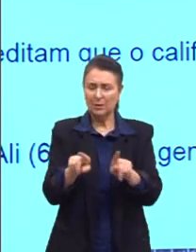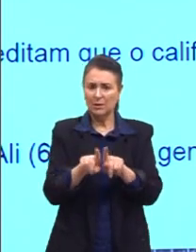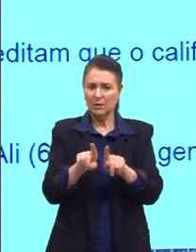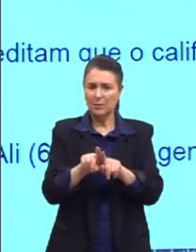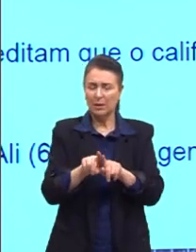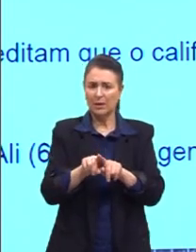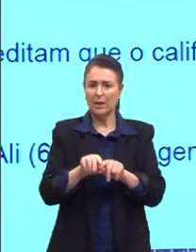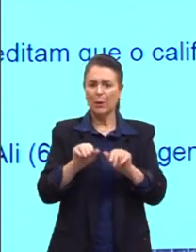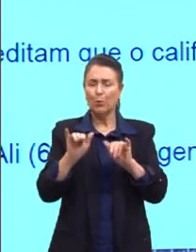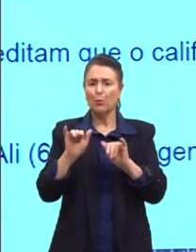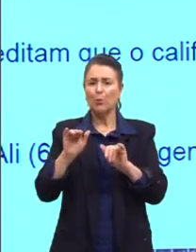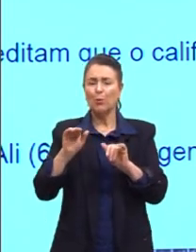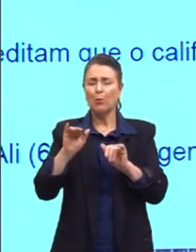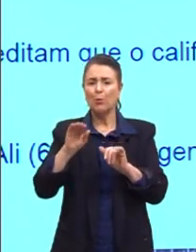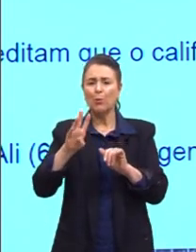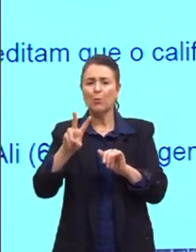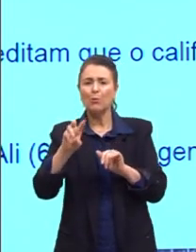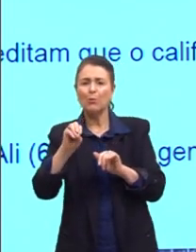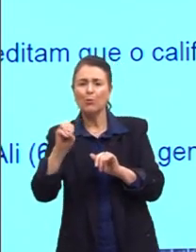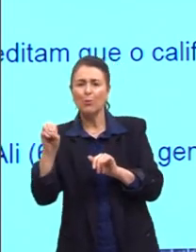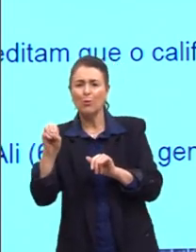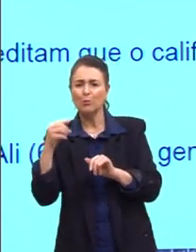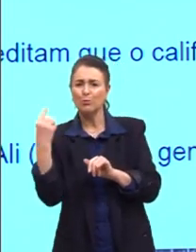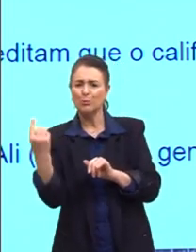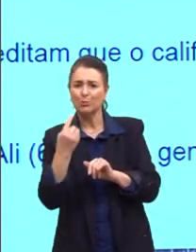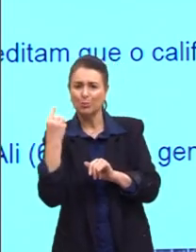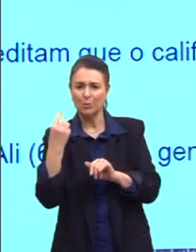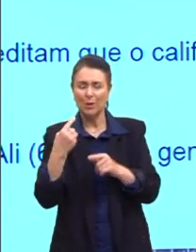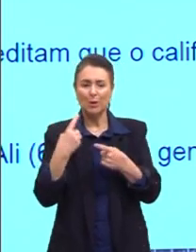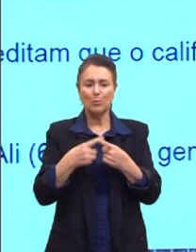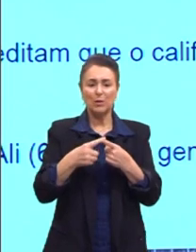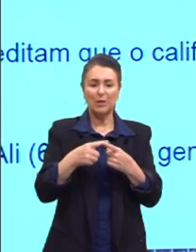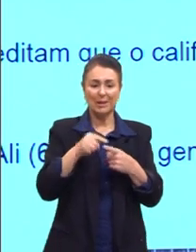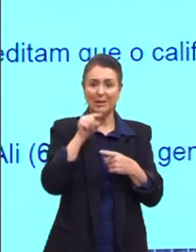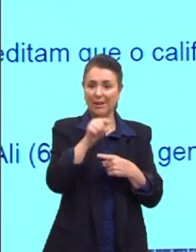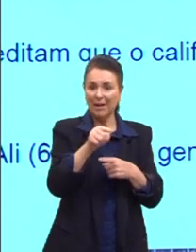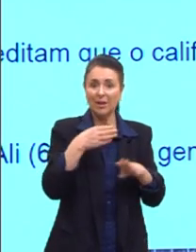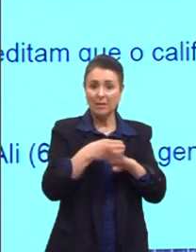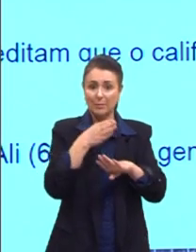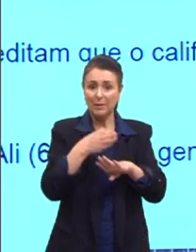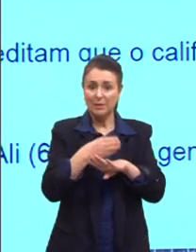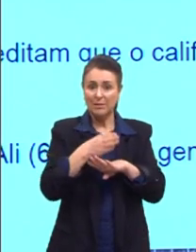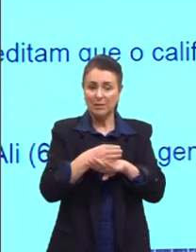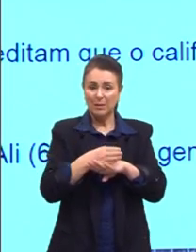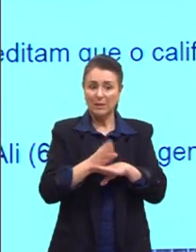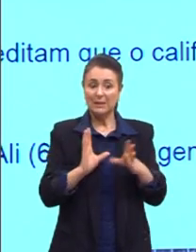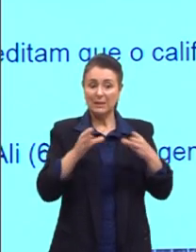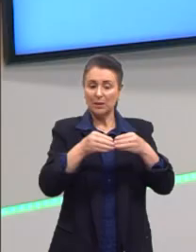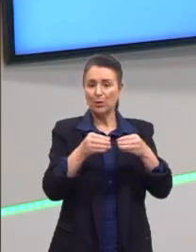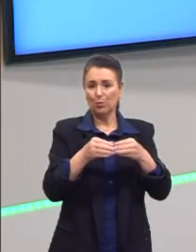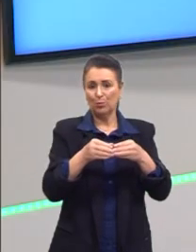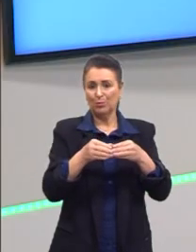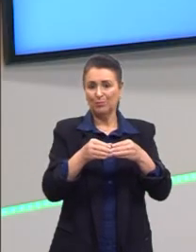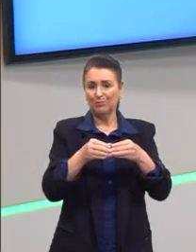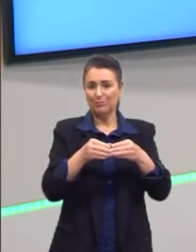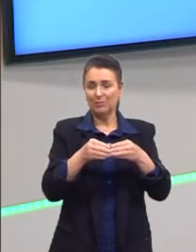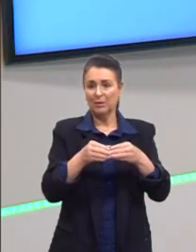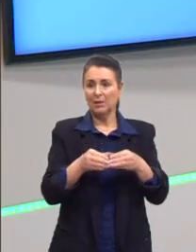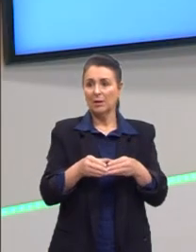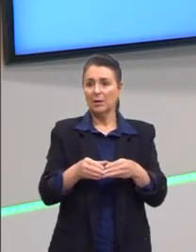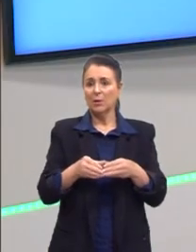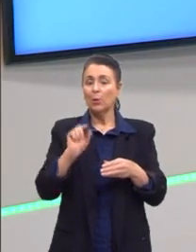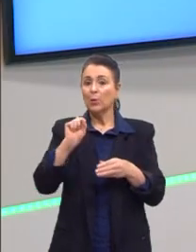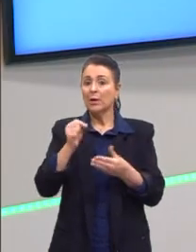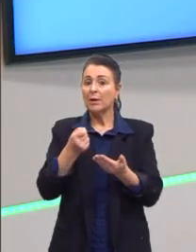solitário. Então, aquela pessoa que diz ser do Estado Islâmico vai cometer um atentado. Está agorizado. Então, o que